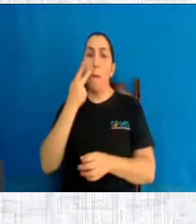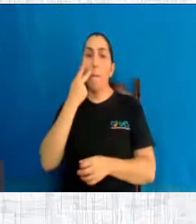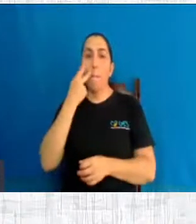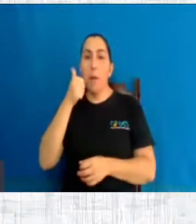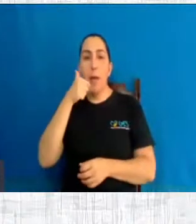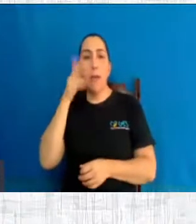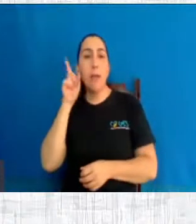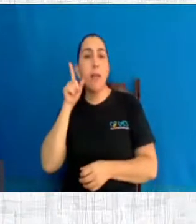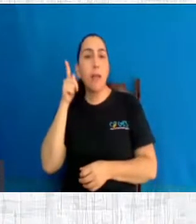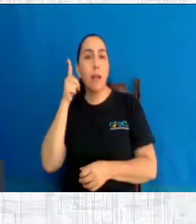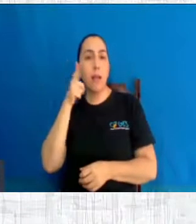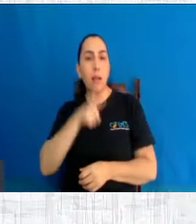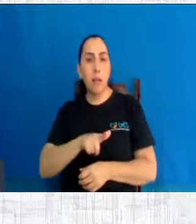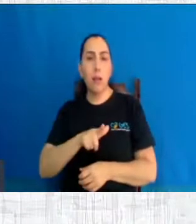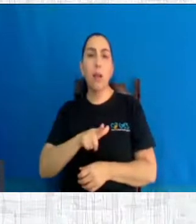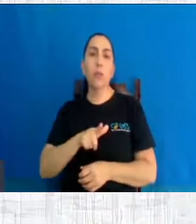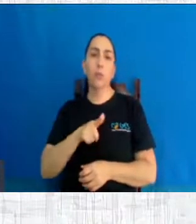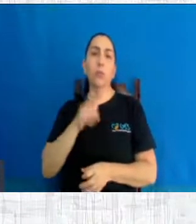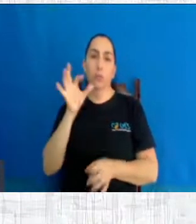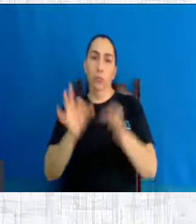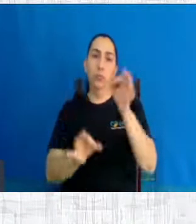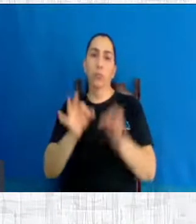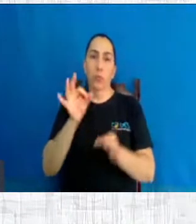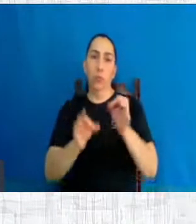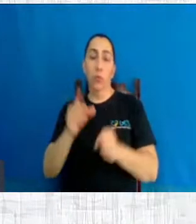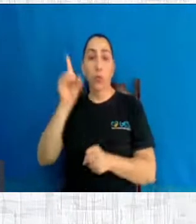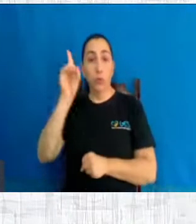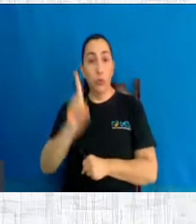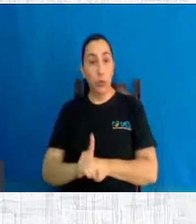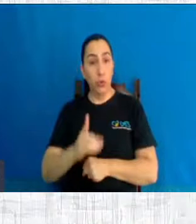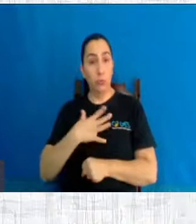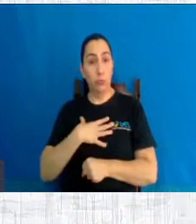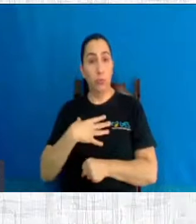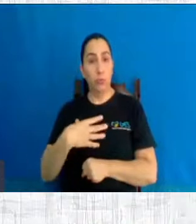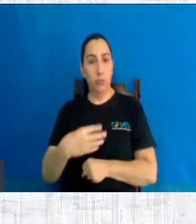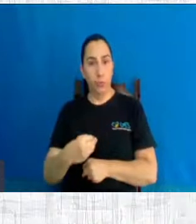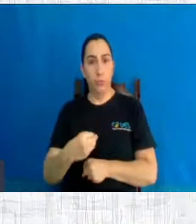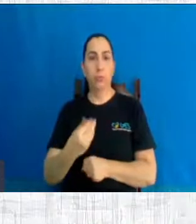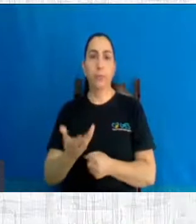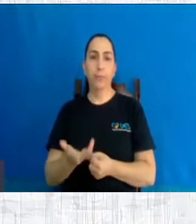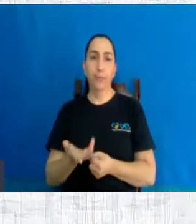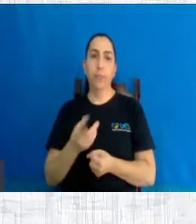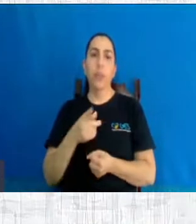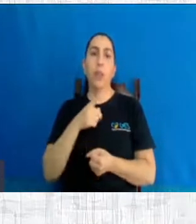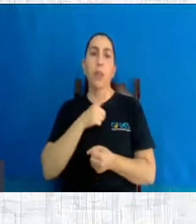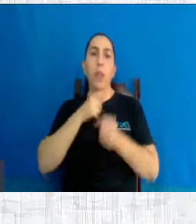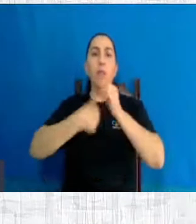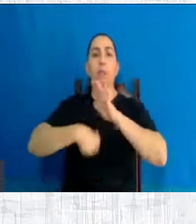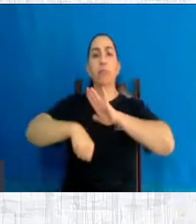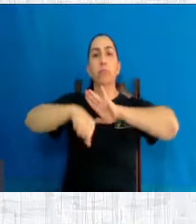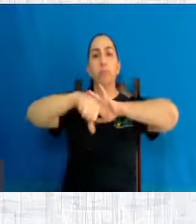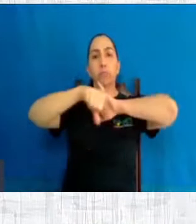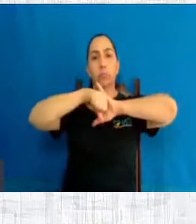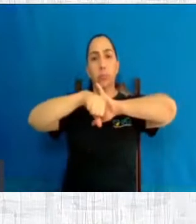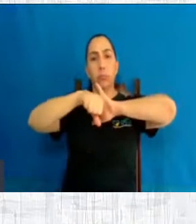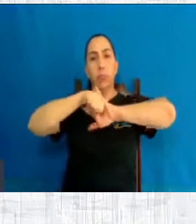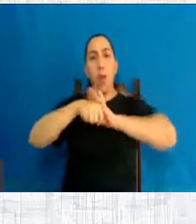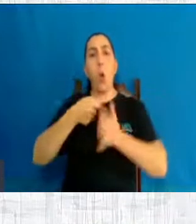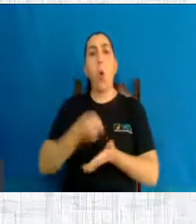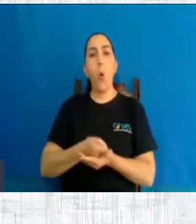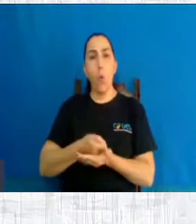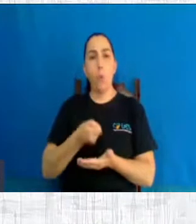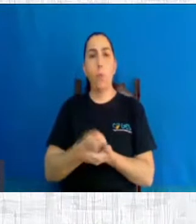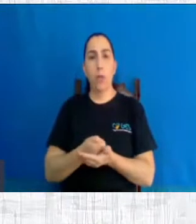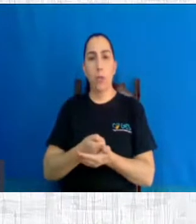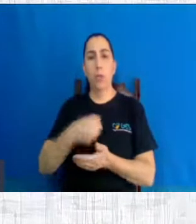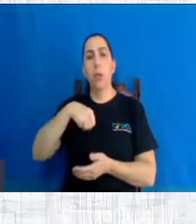E por que não responsabilizar aqueles homens que obrigam as mulheres, inclusive criminalmente? Não só os violentadores, mas quem obriga a mulher? É